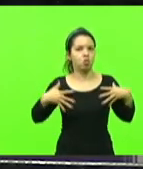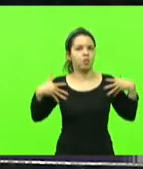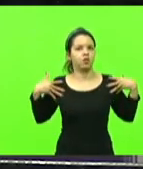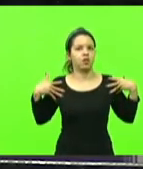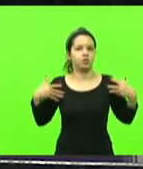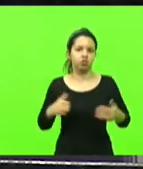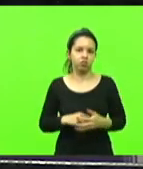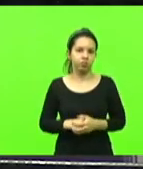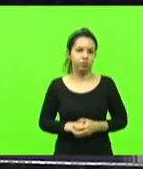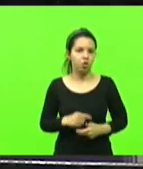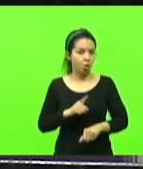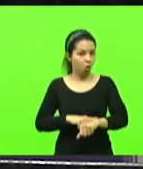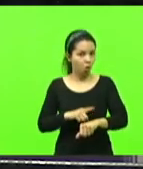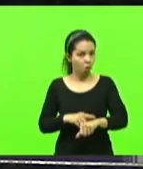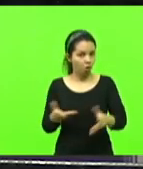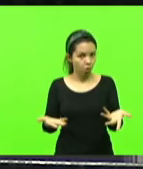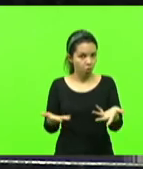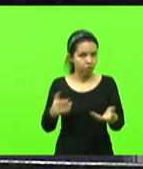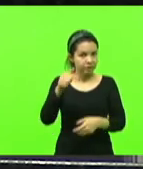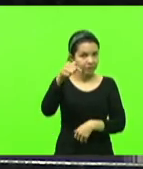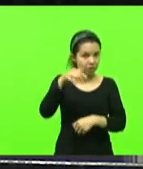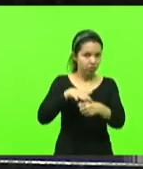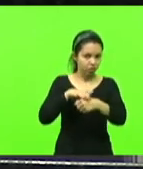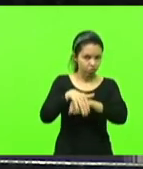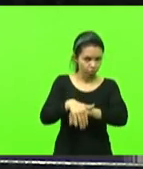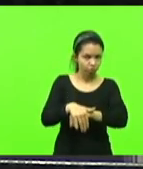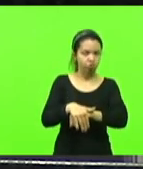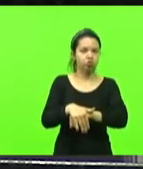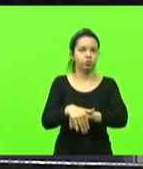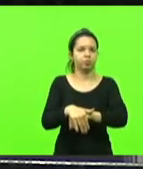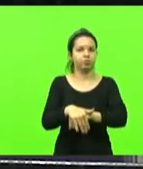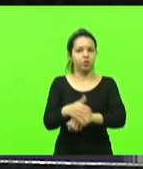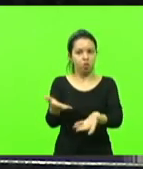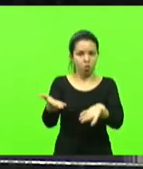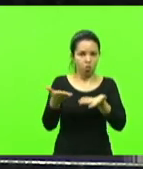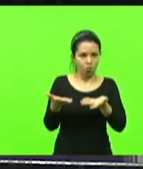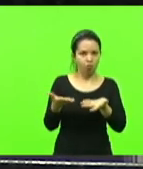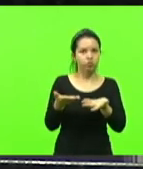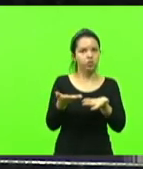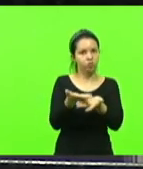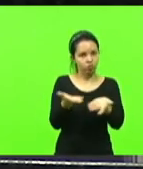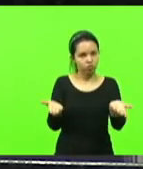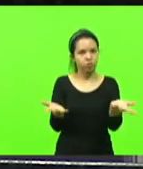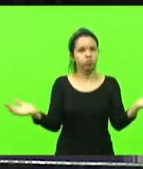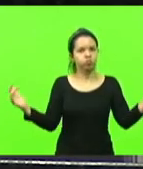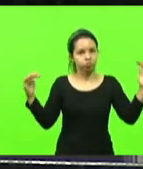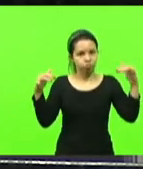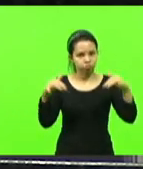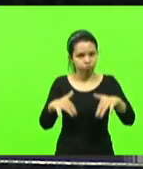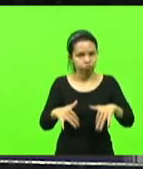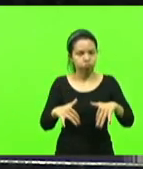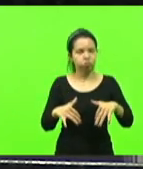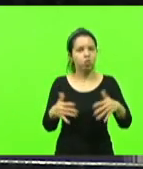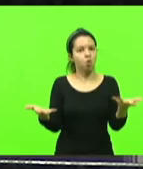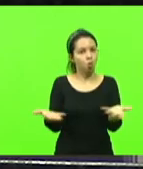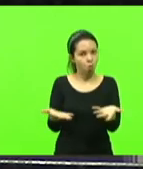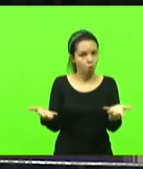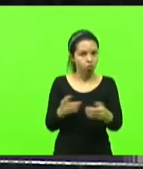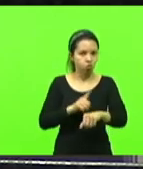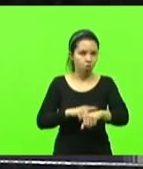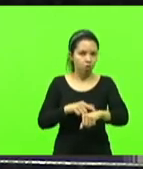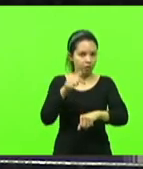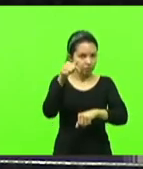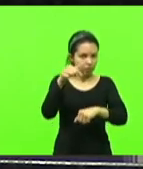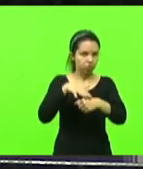será às 19 horas. Então, portanto, está convocado o plenário para a sessão de hoje ainda às 19